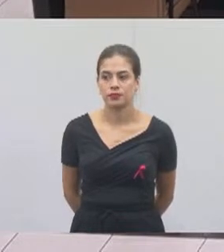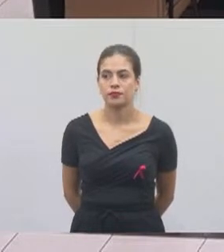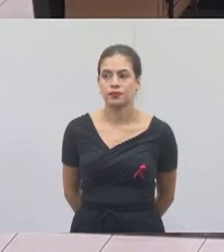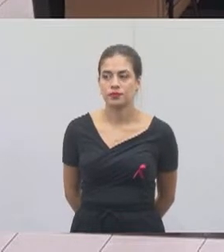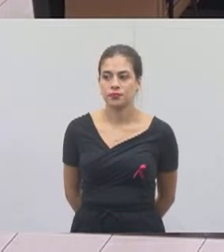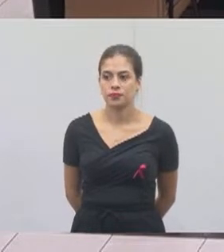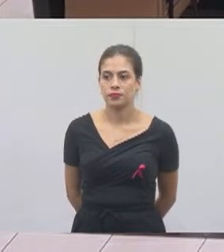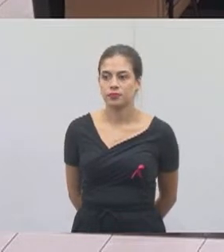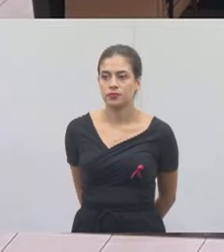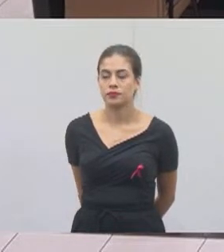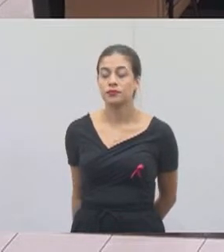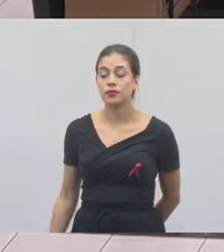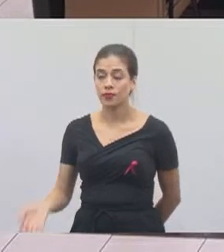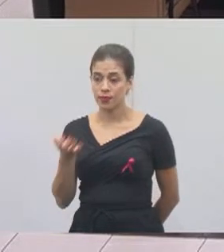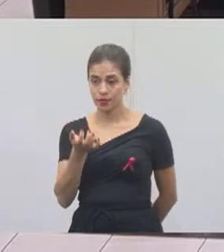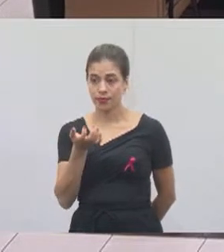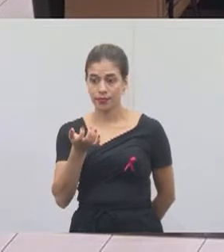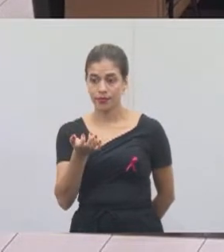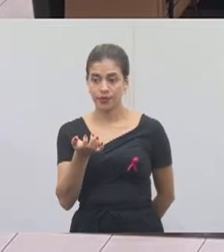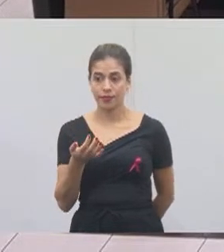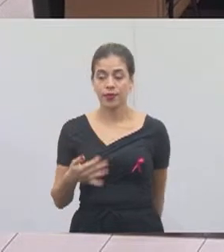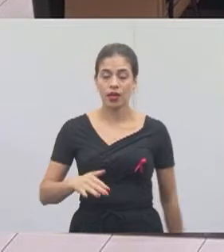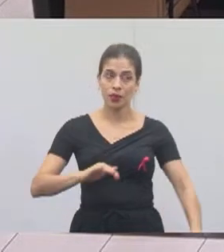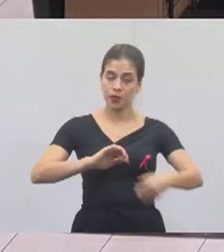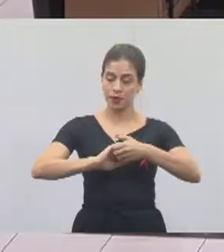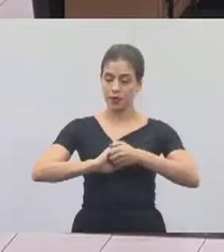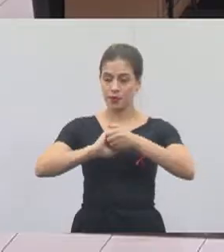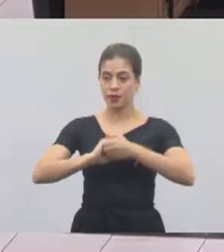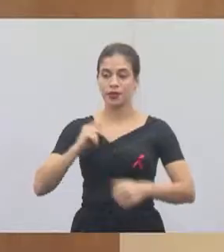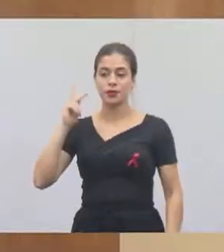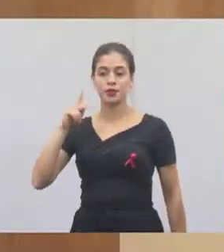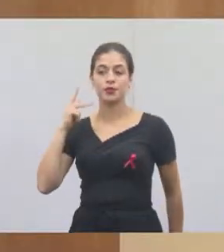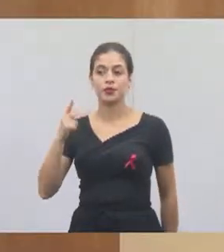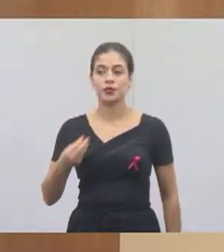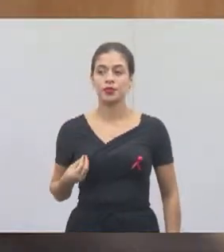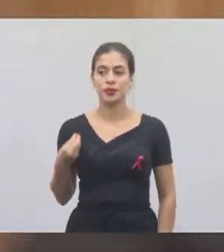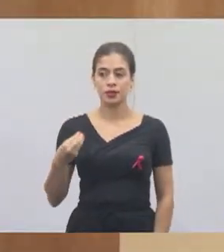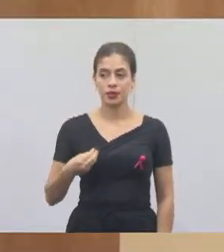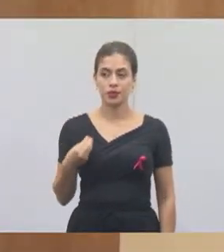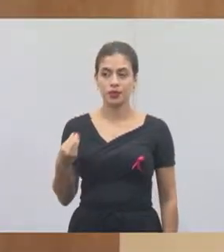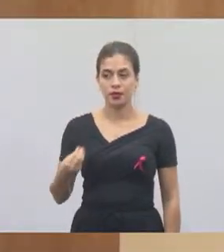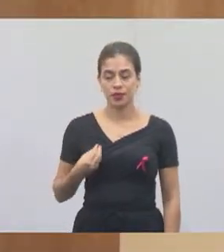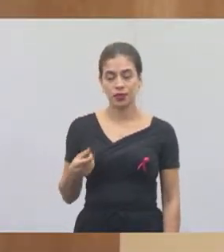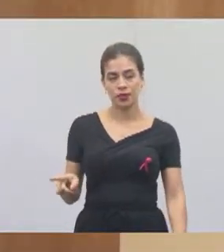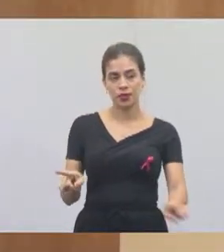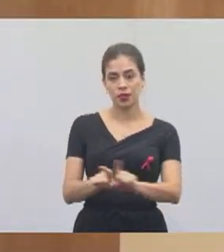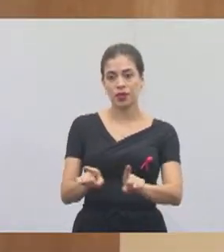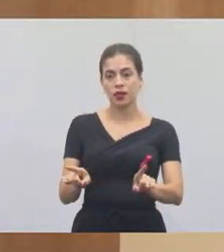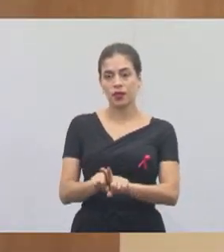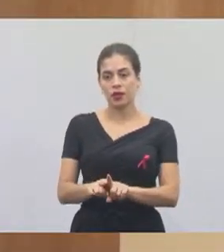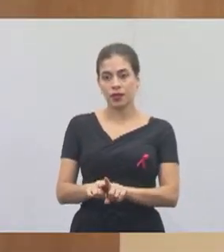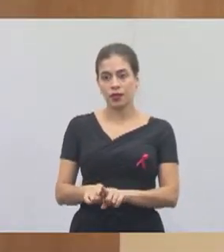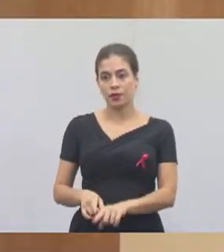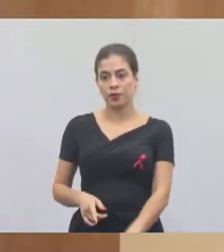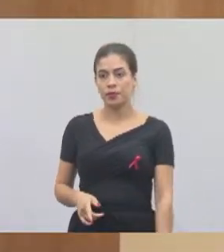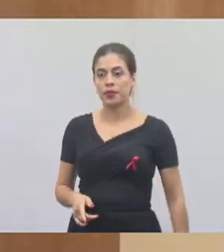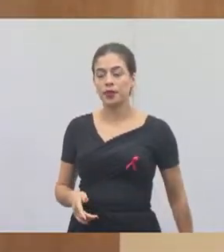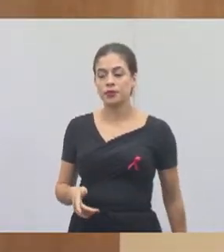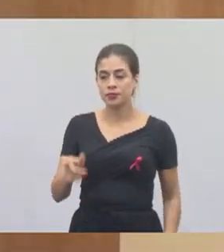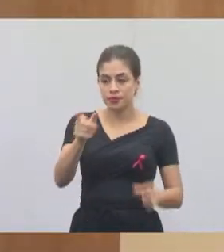Eu quero aqui cumprimentar os vereadores presentes, também o público presente,